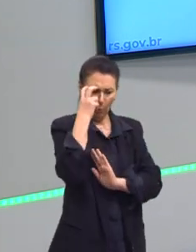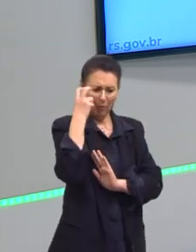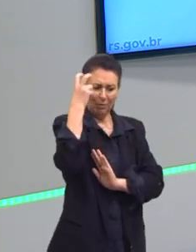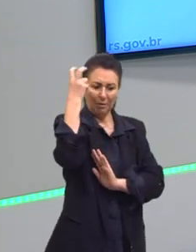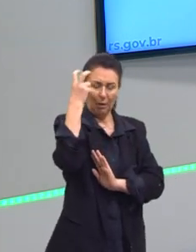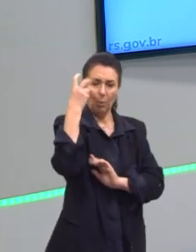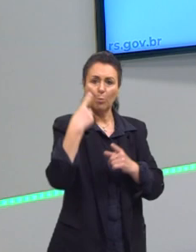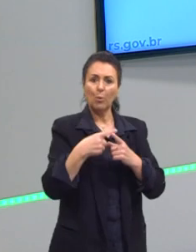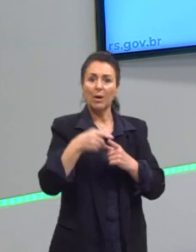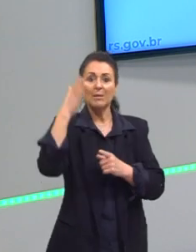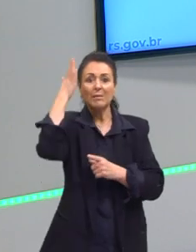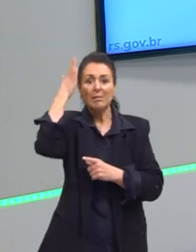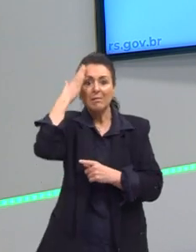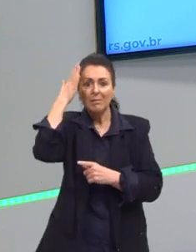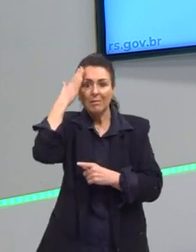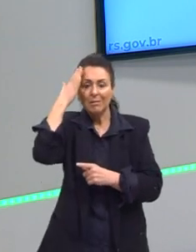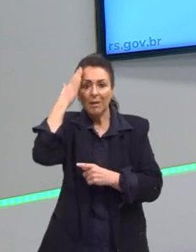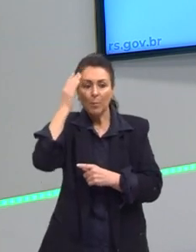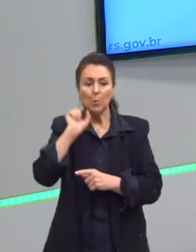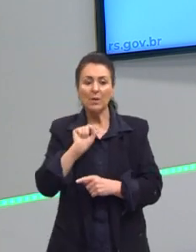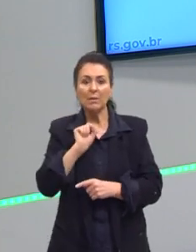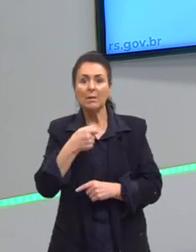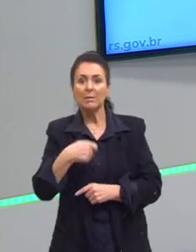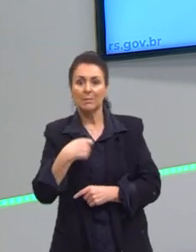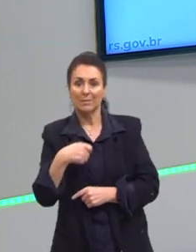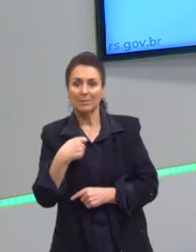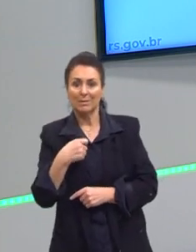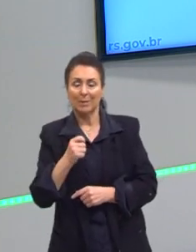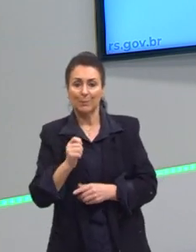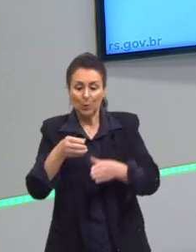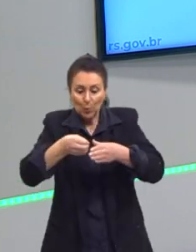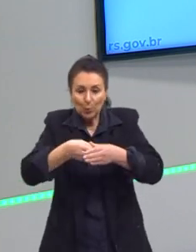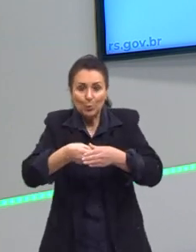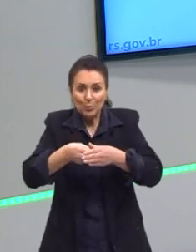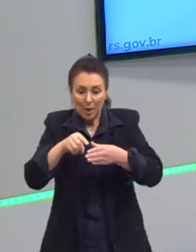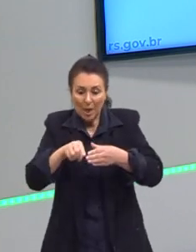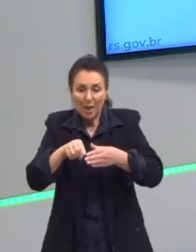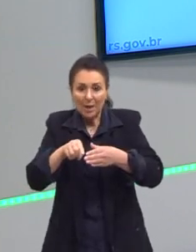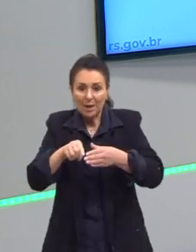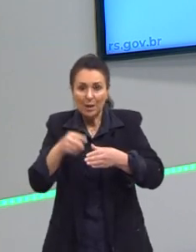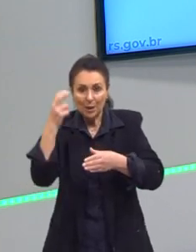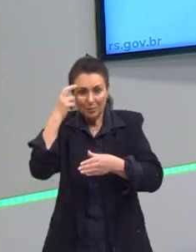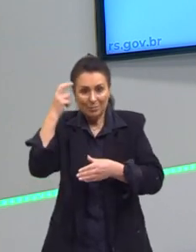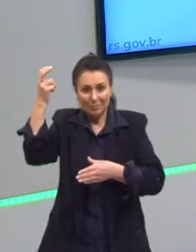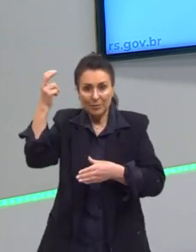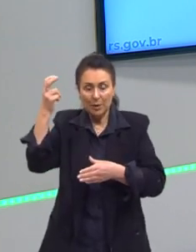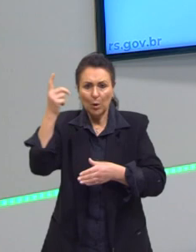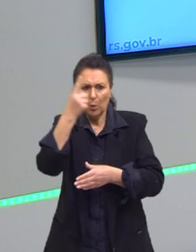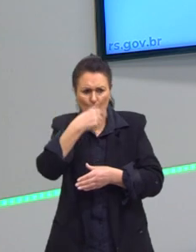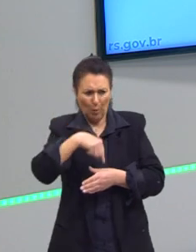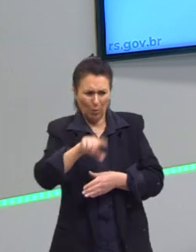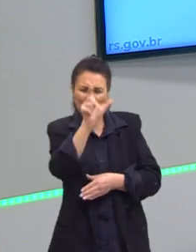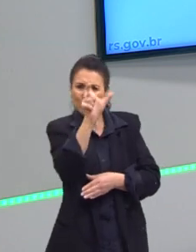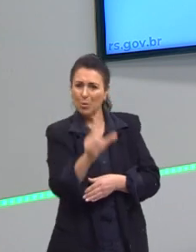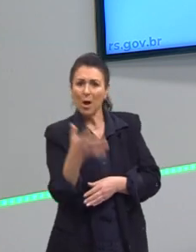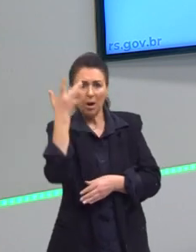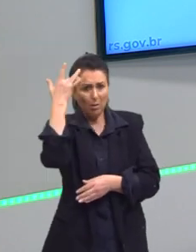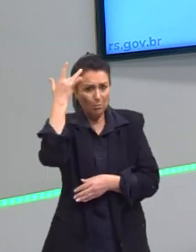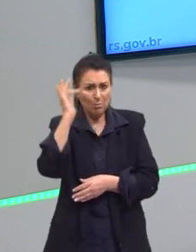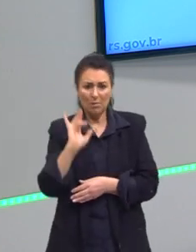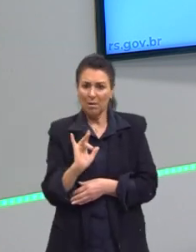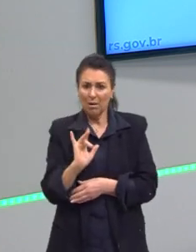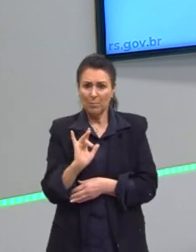quais as suas necessidades. Um sujeito de uma outra camada social, ele não sabe o que